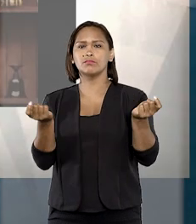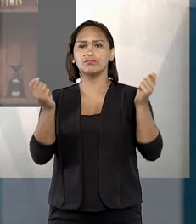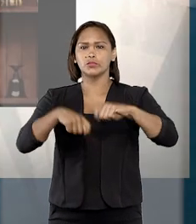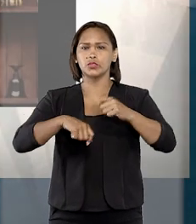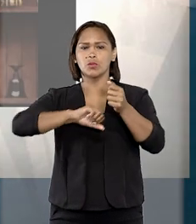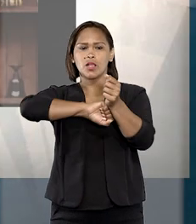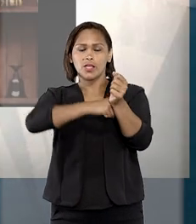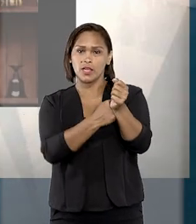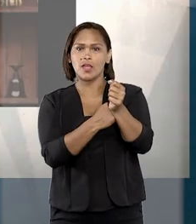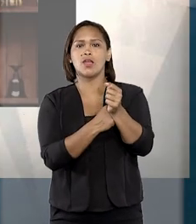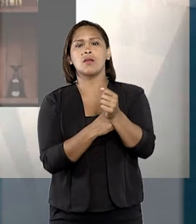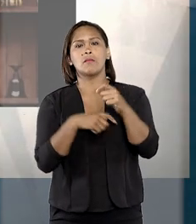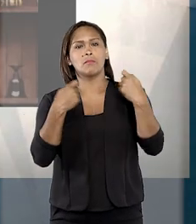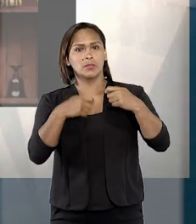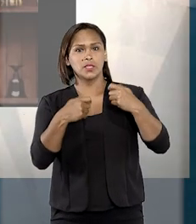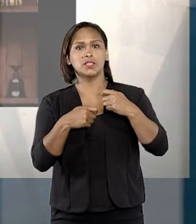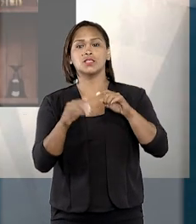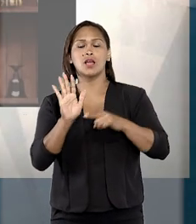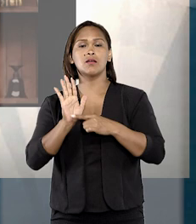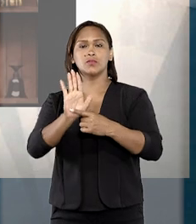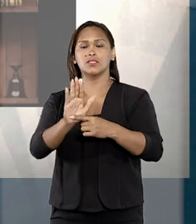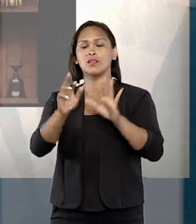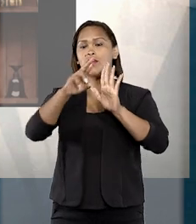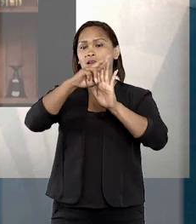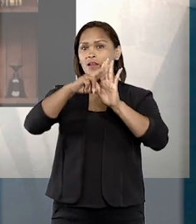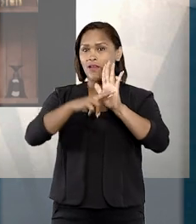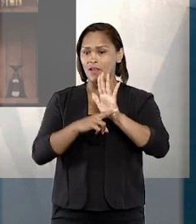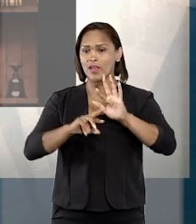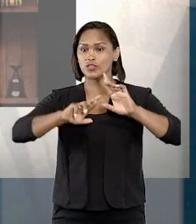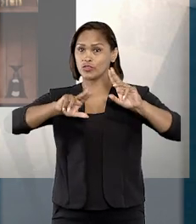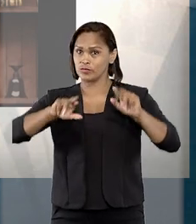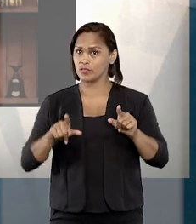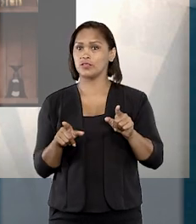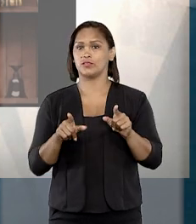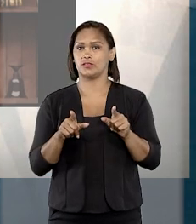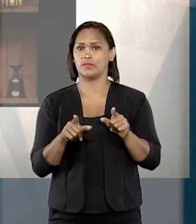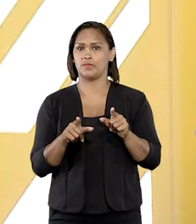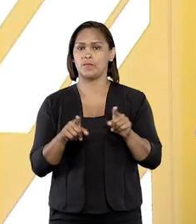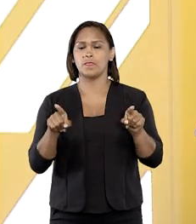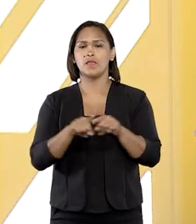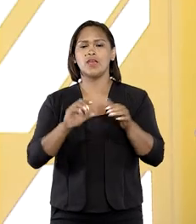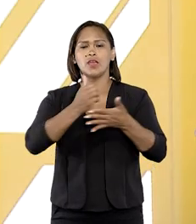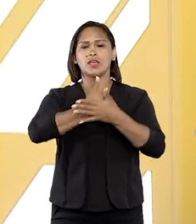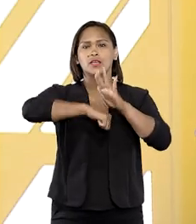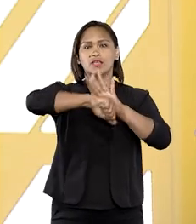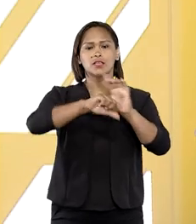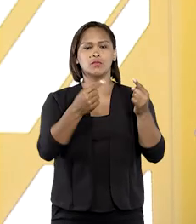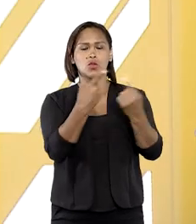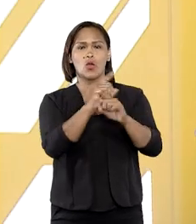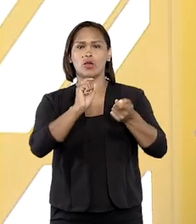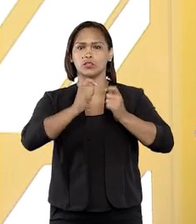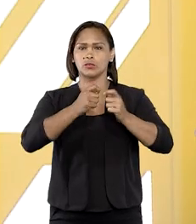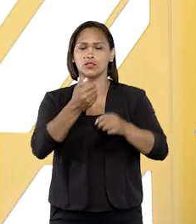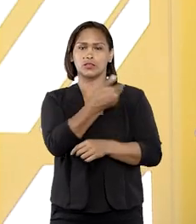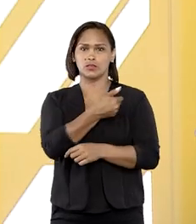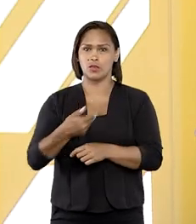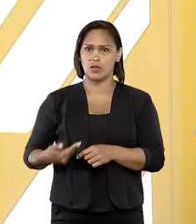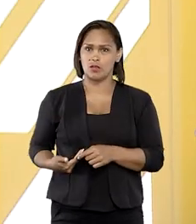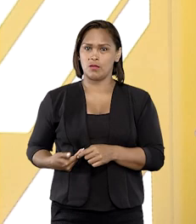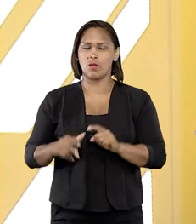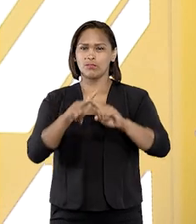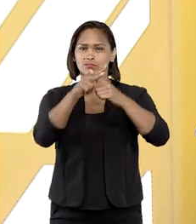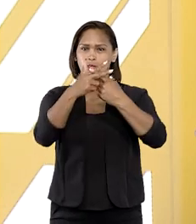possibilidade da quebra de sigilo, mas sim apresenta regras sobre tal ocorrência. Em crimes contra a administração